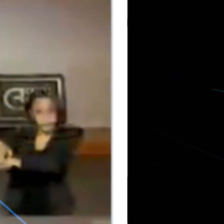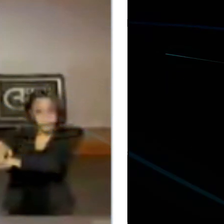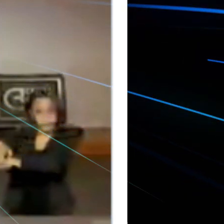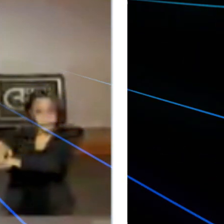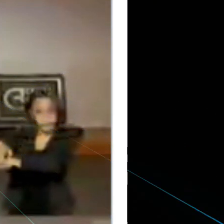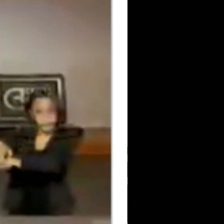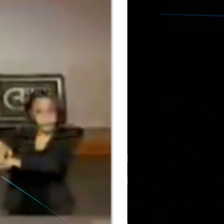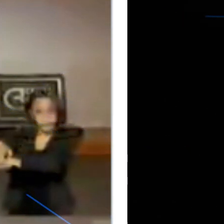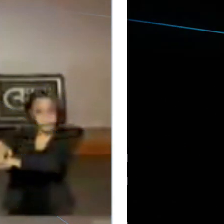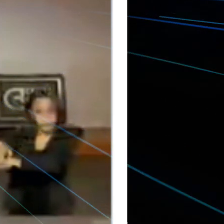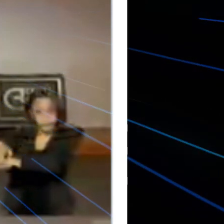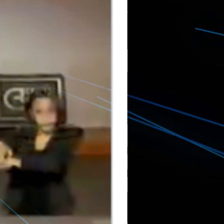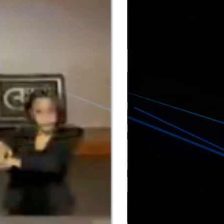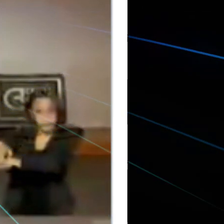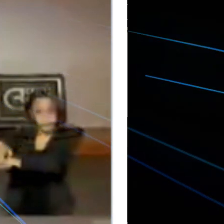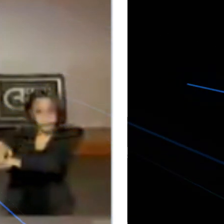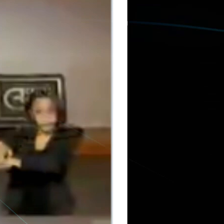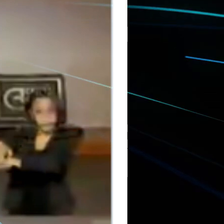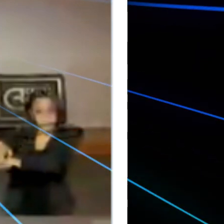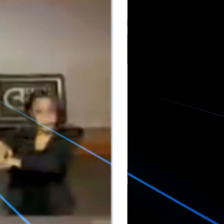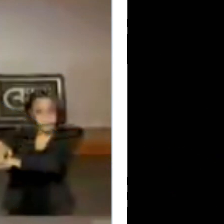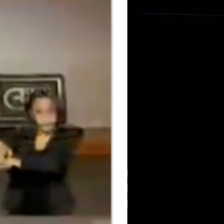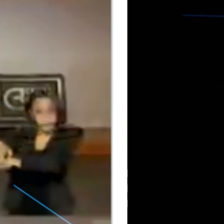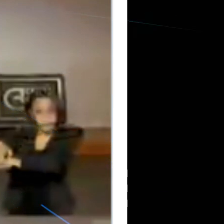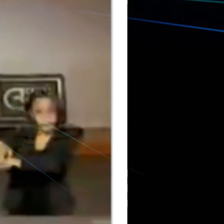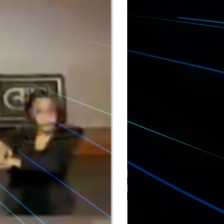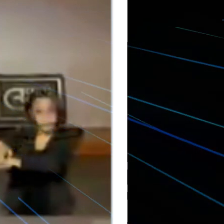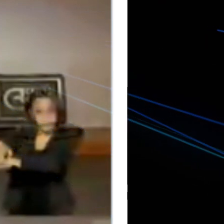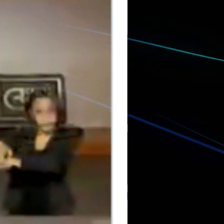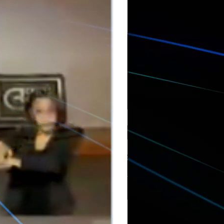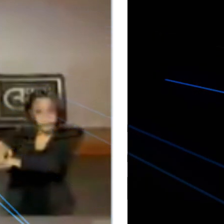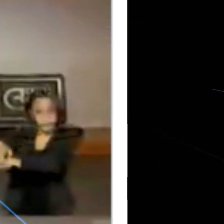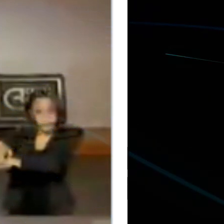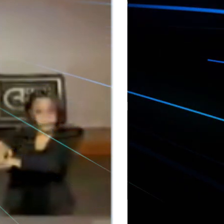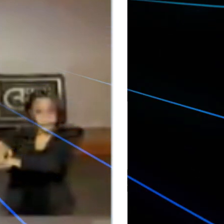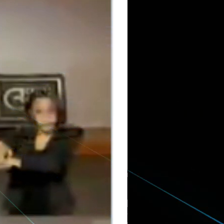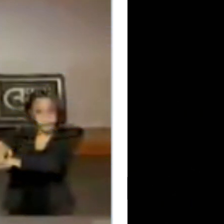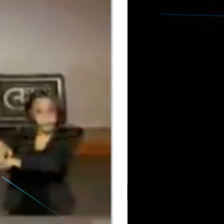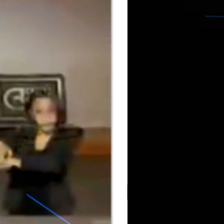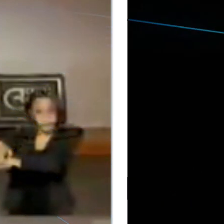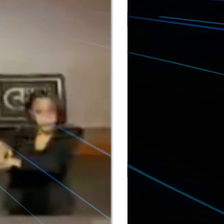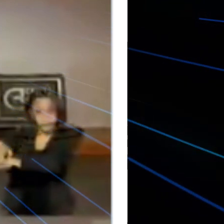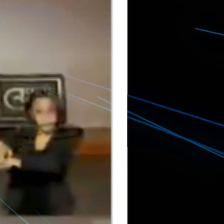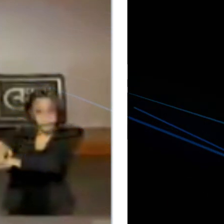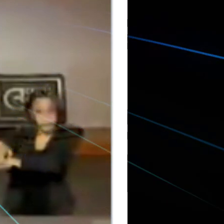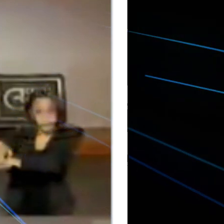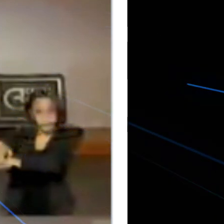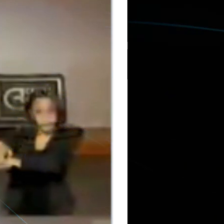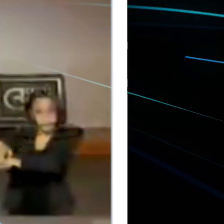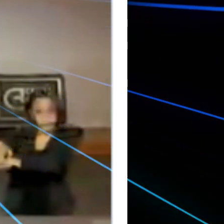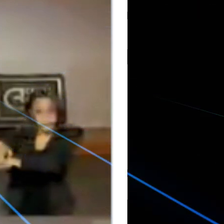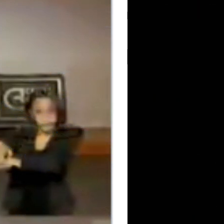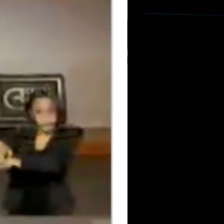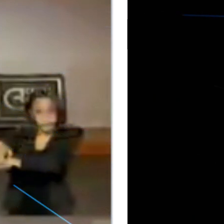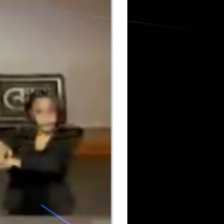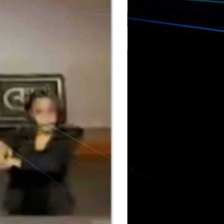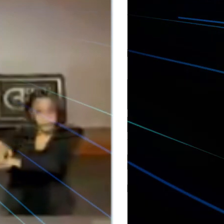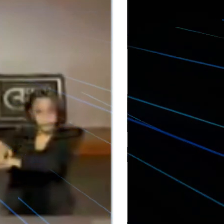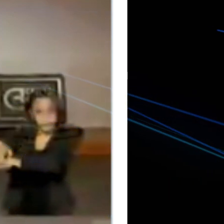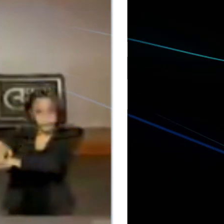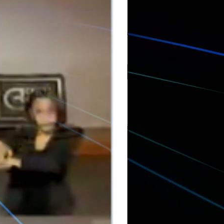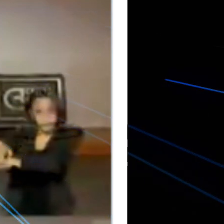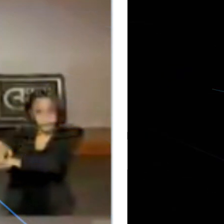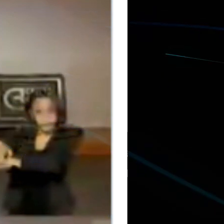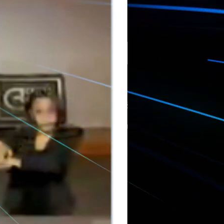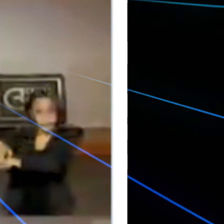a 125 bilhões de reais em seis meses, diz o Mapa. O valor representa alta de 18% entre julho